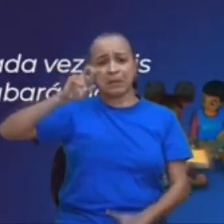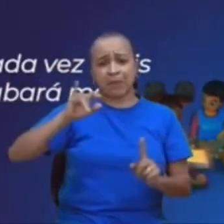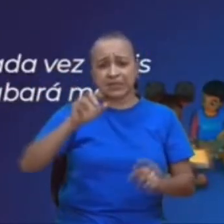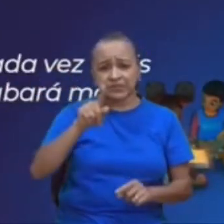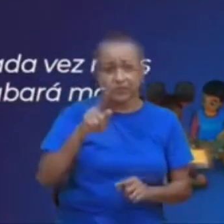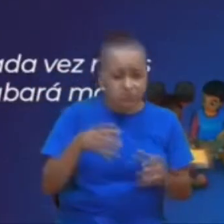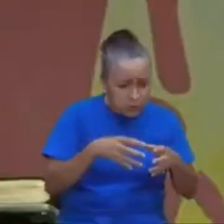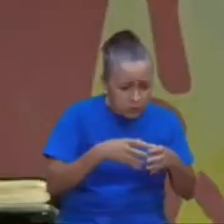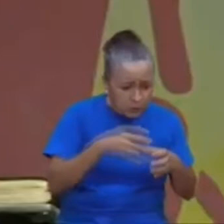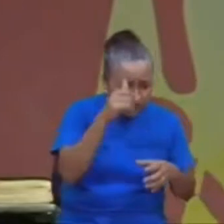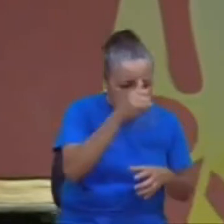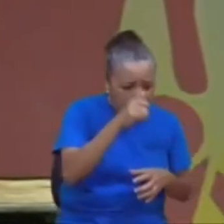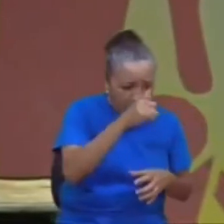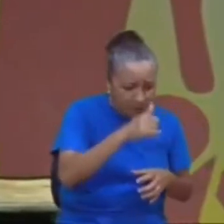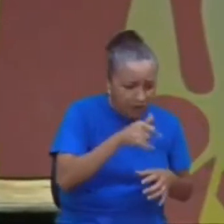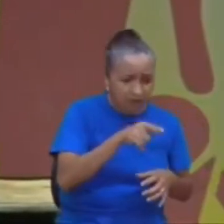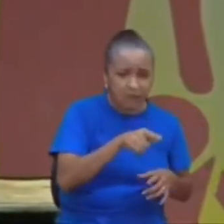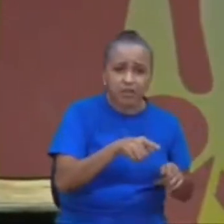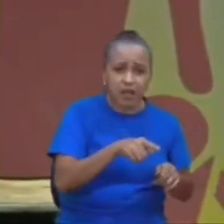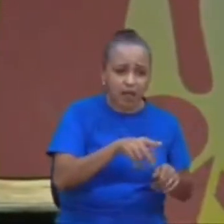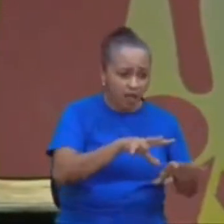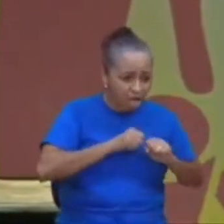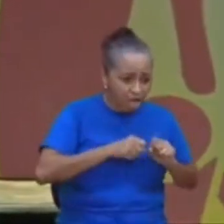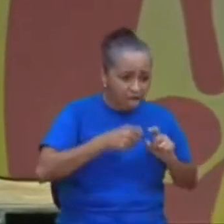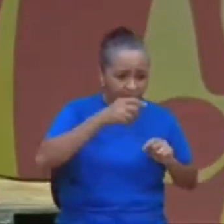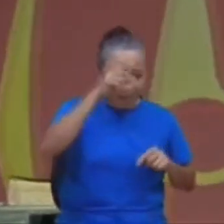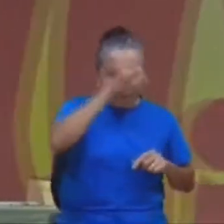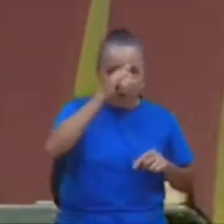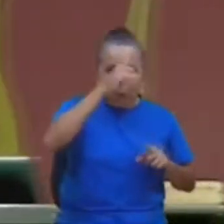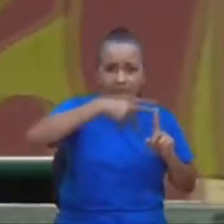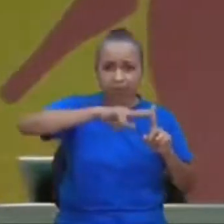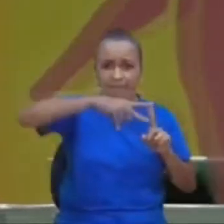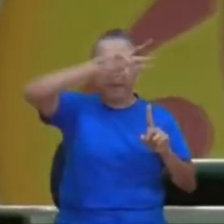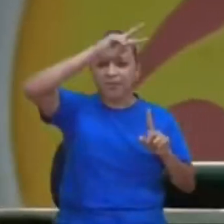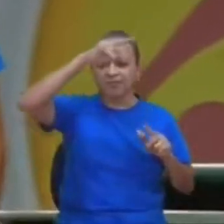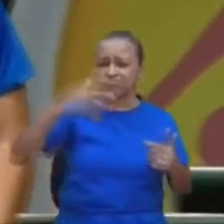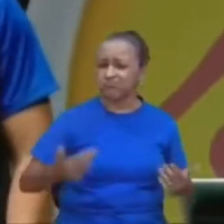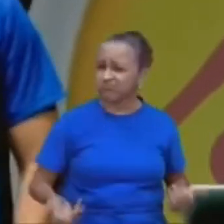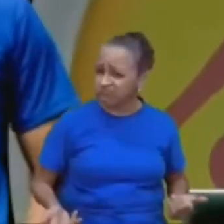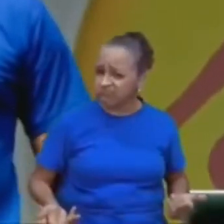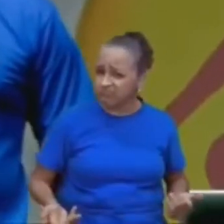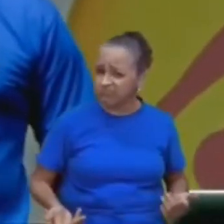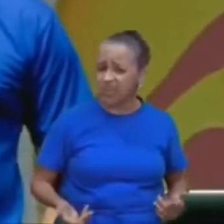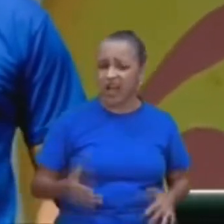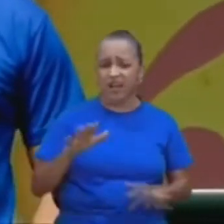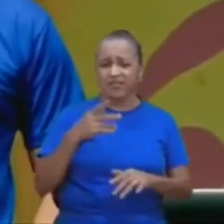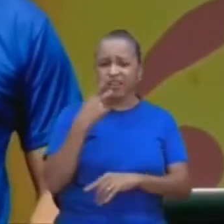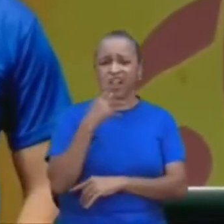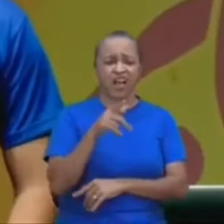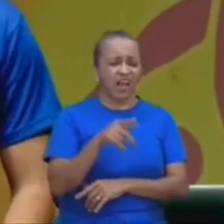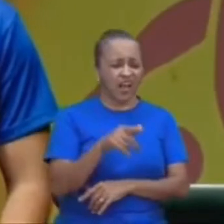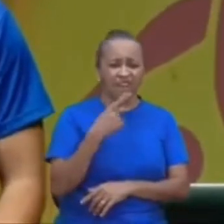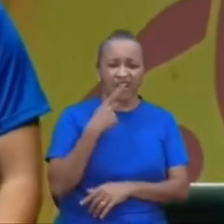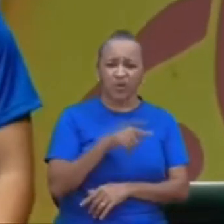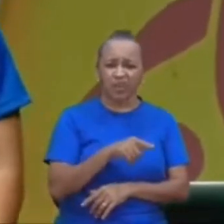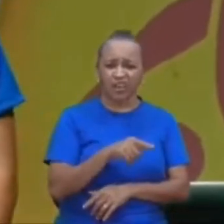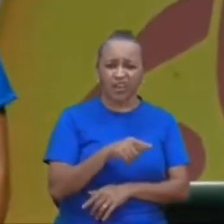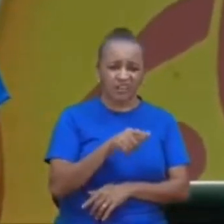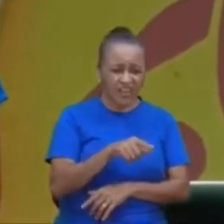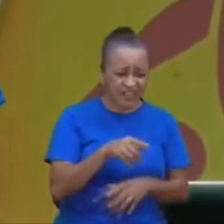escolha os amigos que você anda, se esses amigos, só falam em nagirle, nagirle,